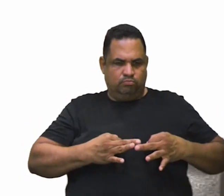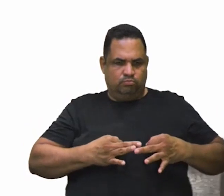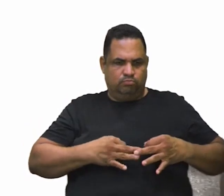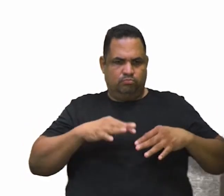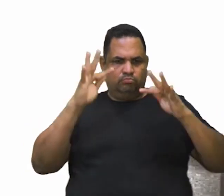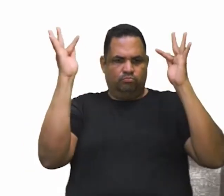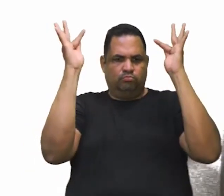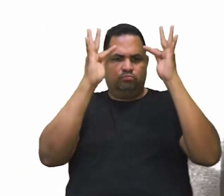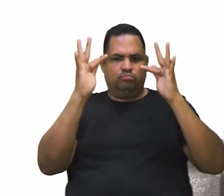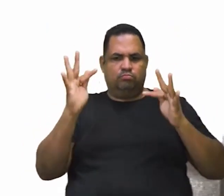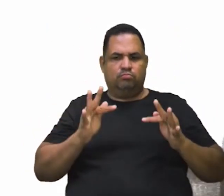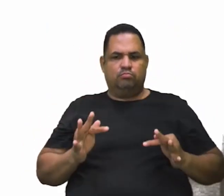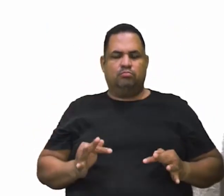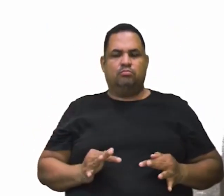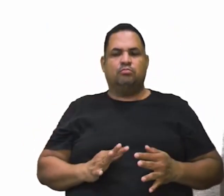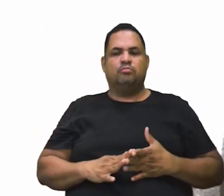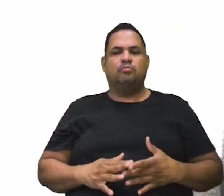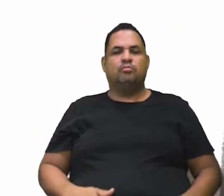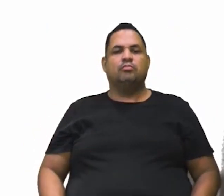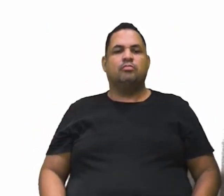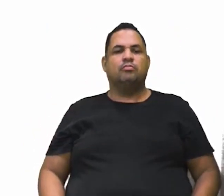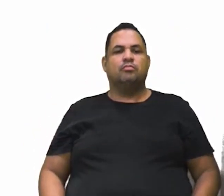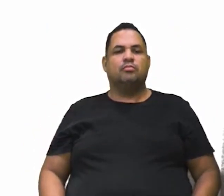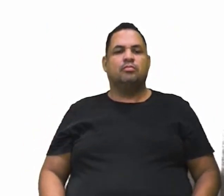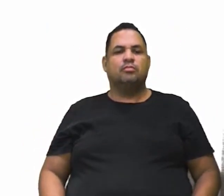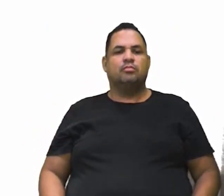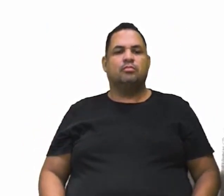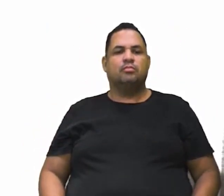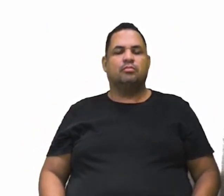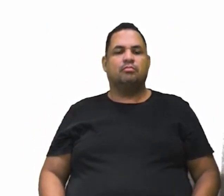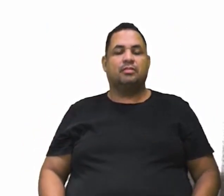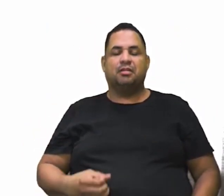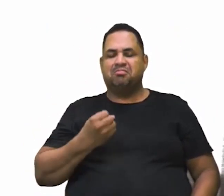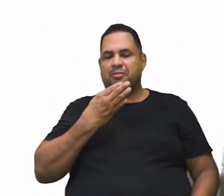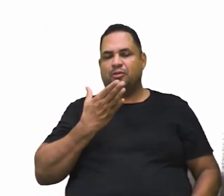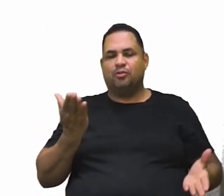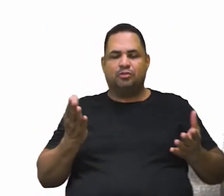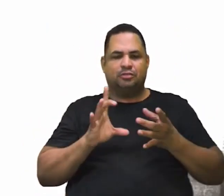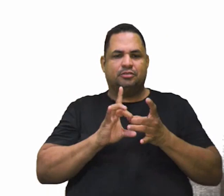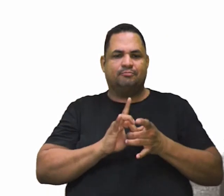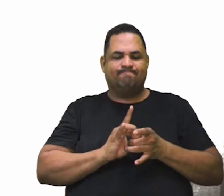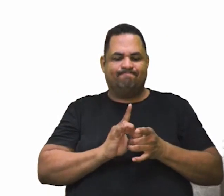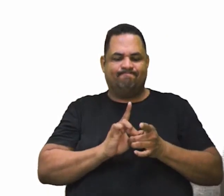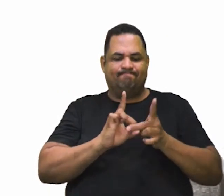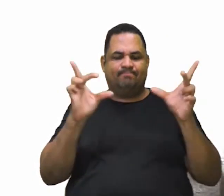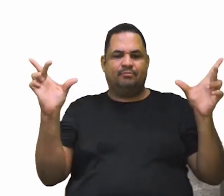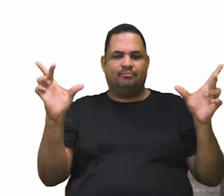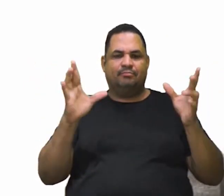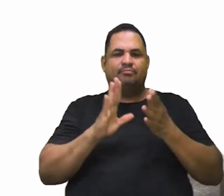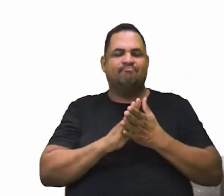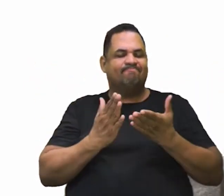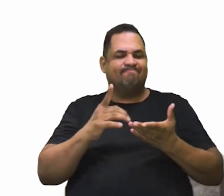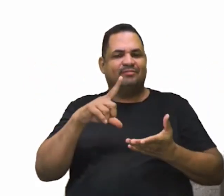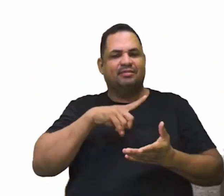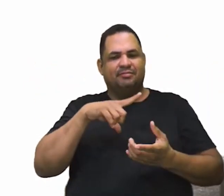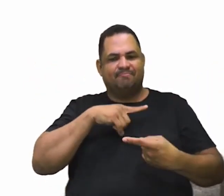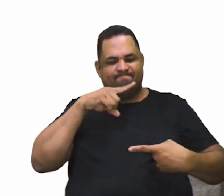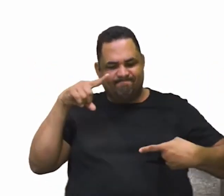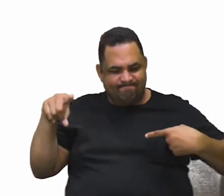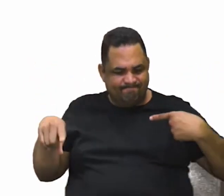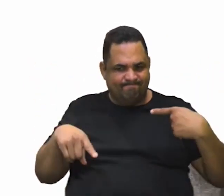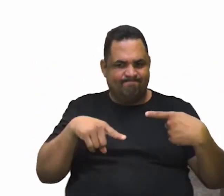Que seria bom se a nossa democracia hoje, olha só, fosse nessa perspectiva, né?